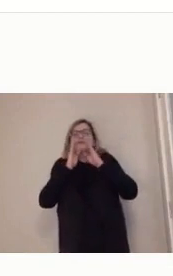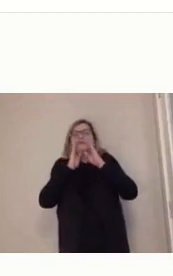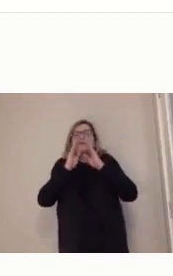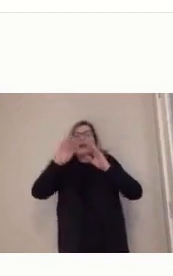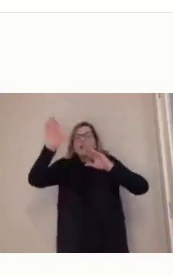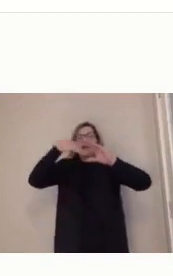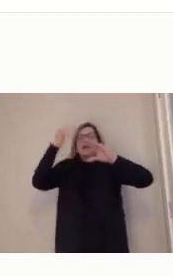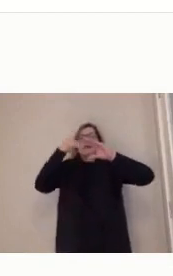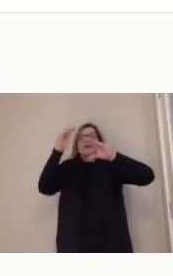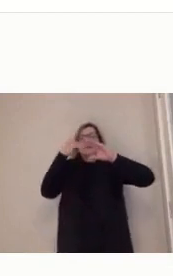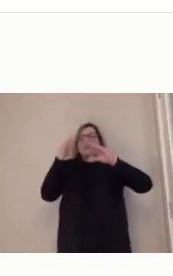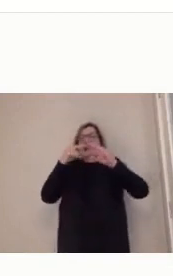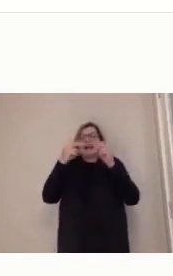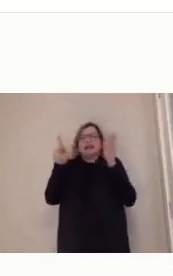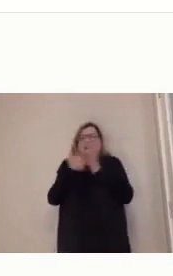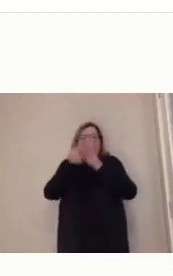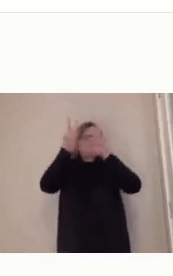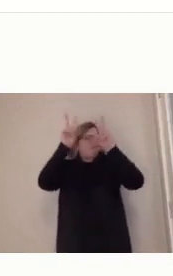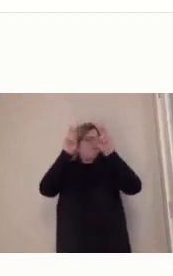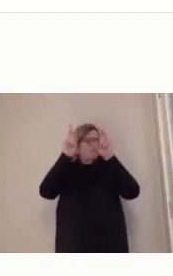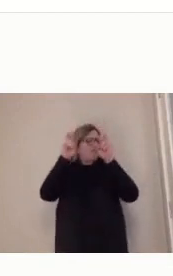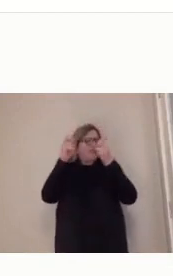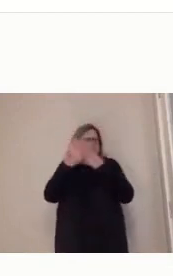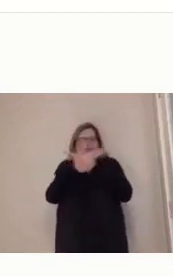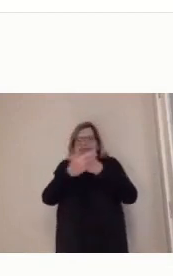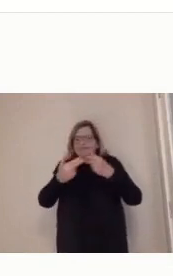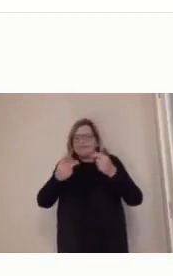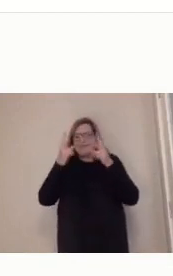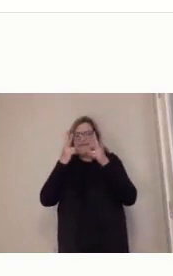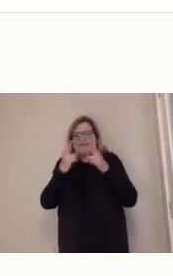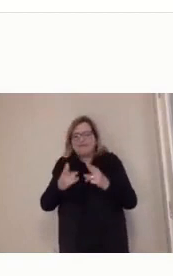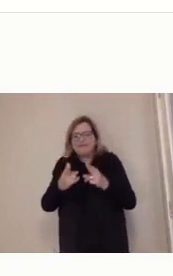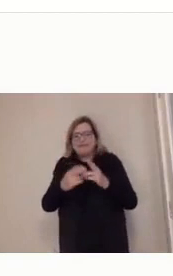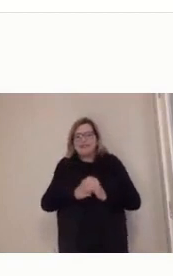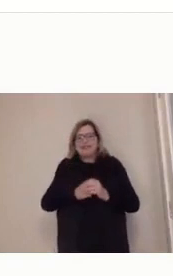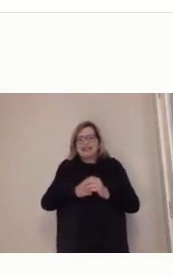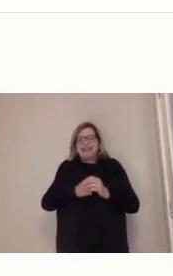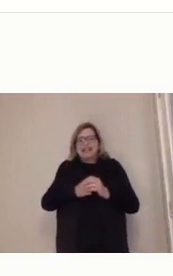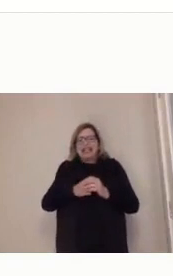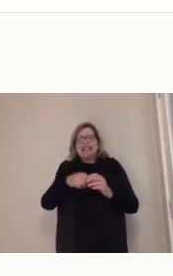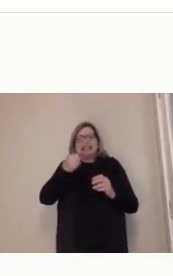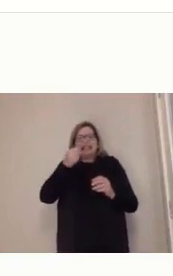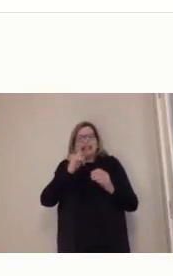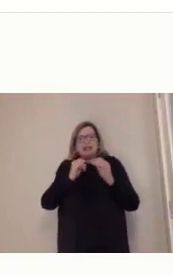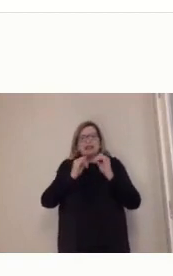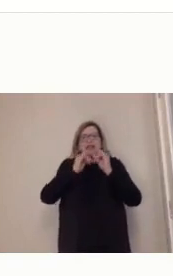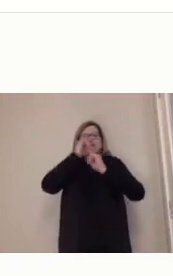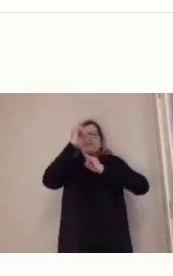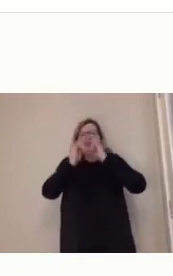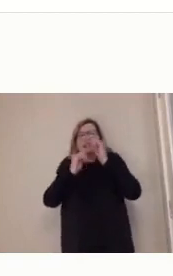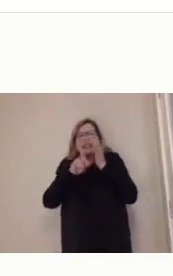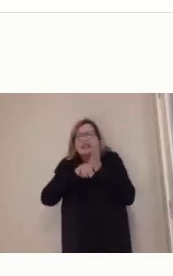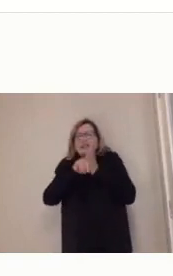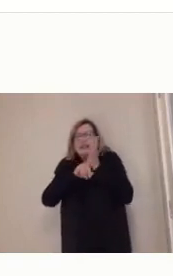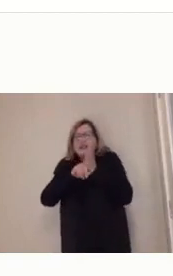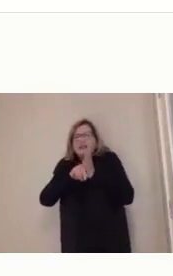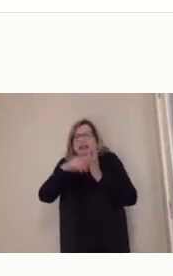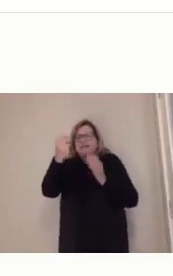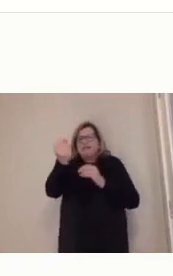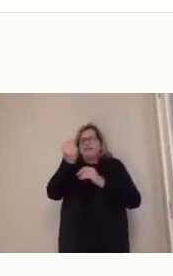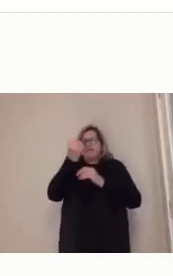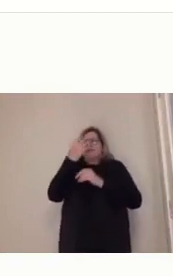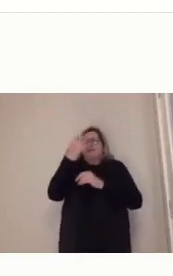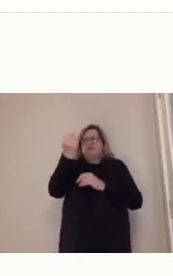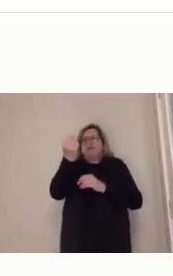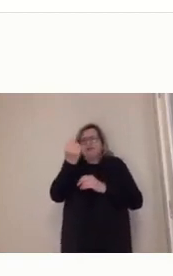ou na internet, enquanto eu estou digitando alguma coisa, começam a aparecer esses anúncios para mim, porque há uma web semântica